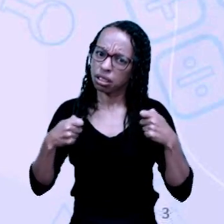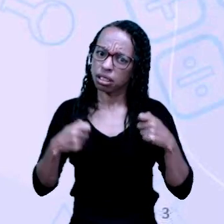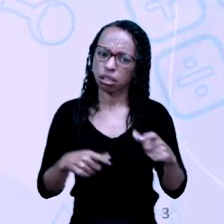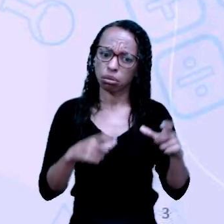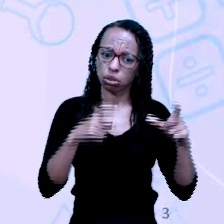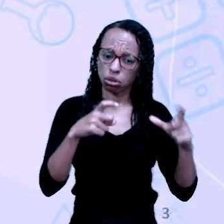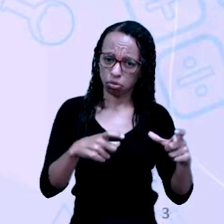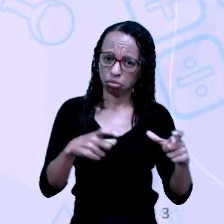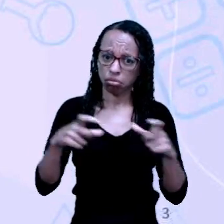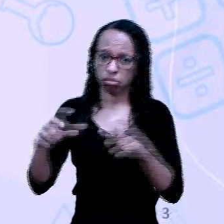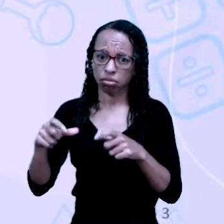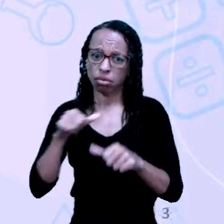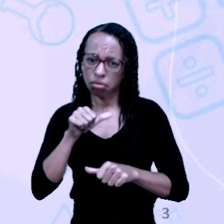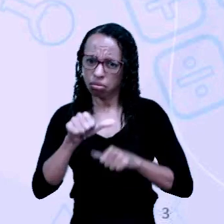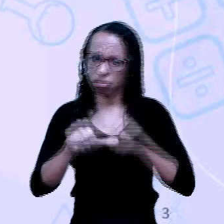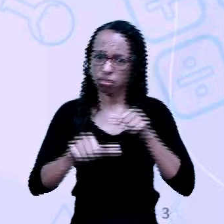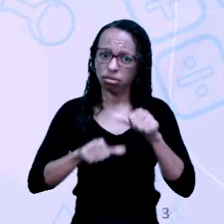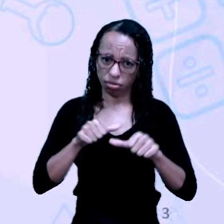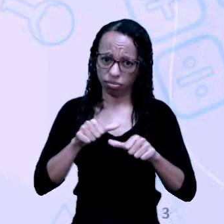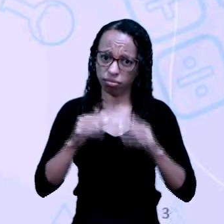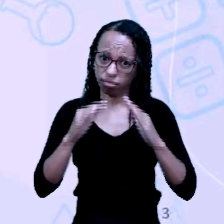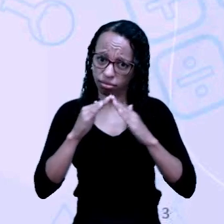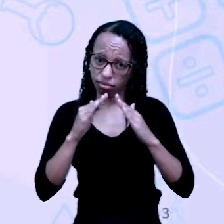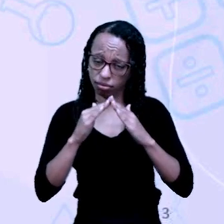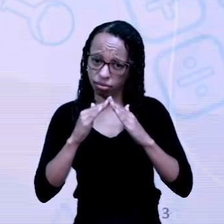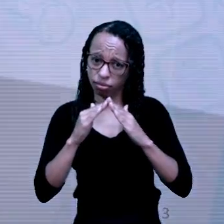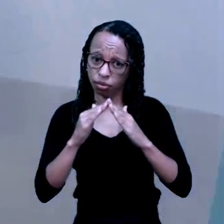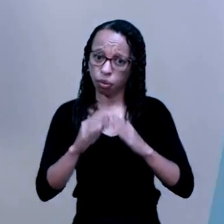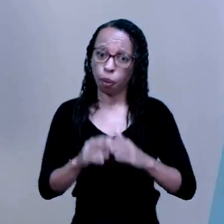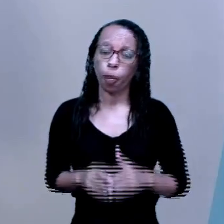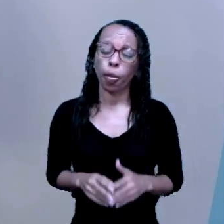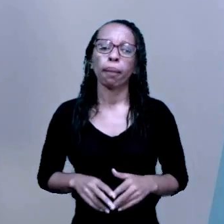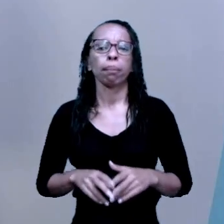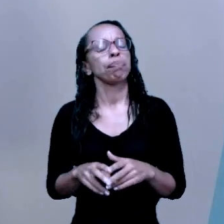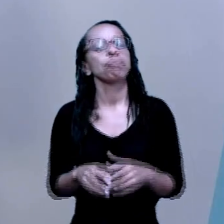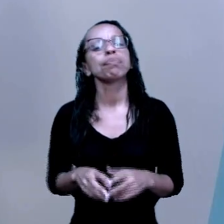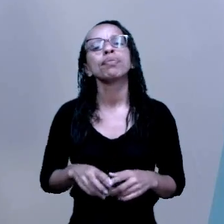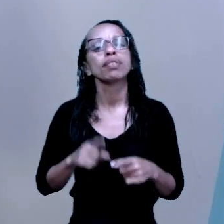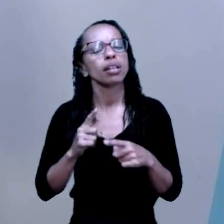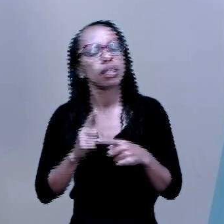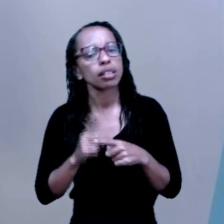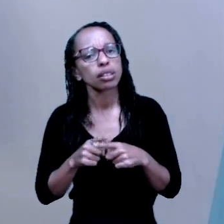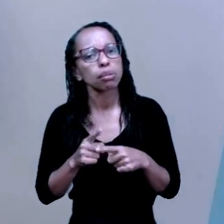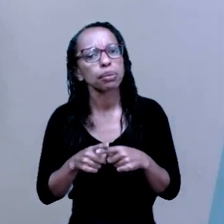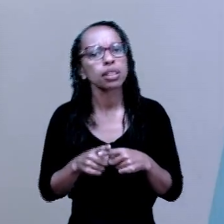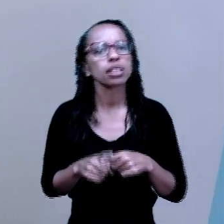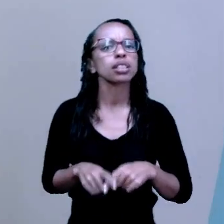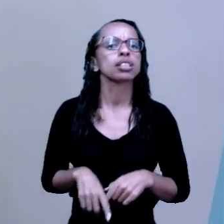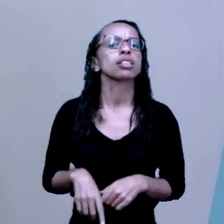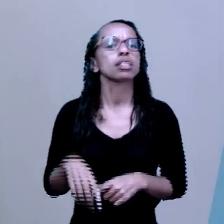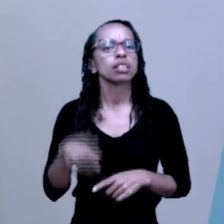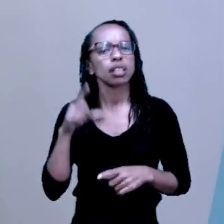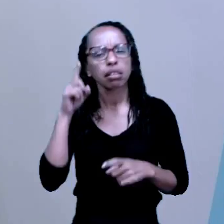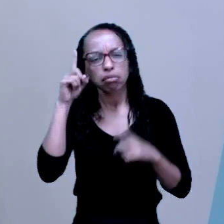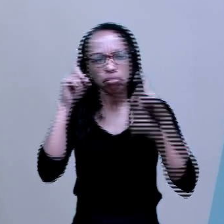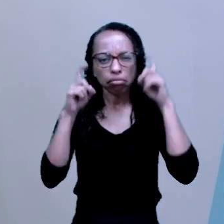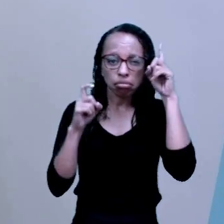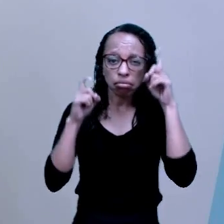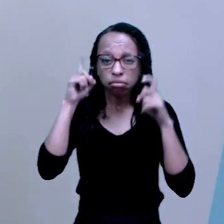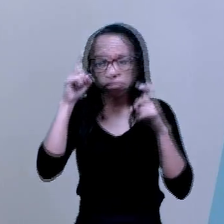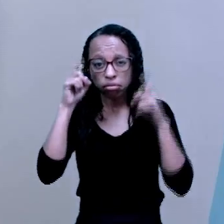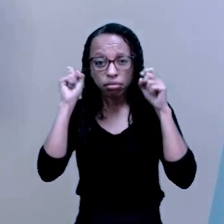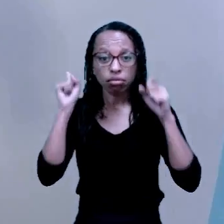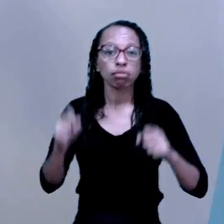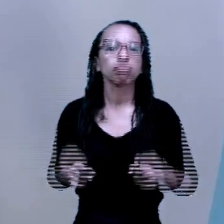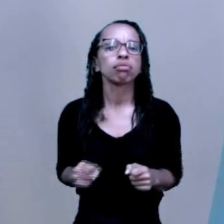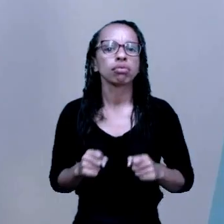Esse mudar aqui, se a gente prestar atenção no contexto, ou seja, na situação dessa charge, a gente entende que ela está falando em